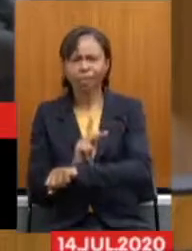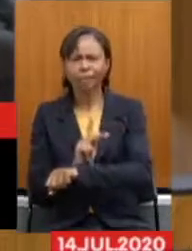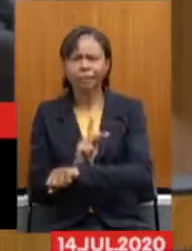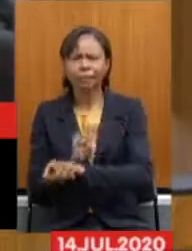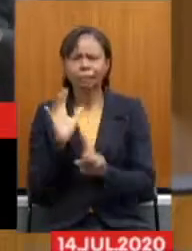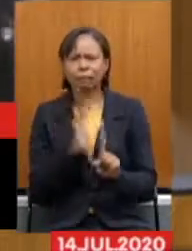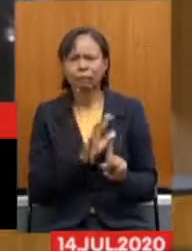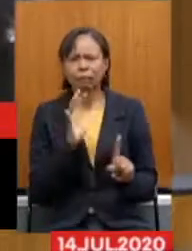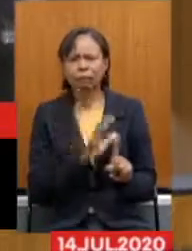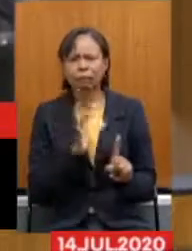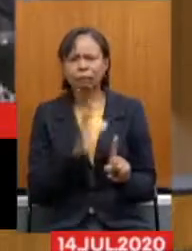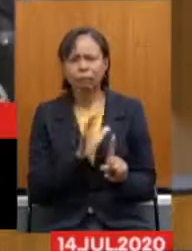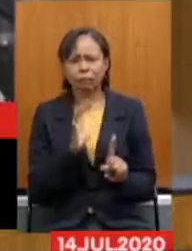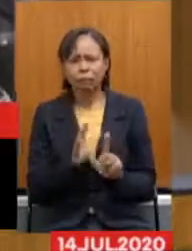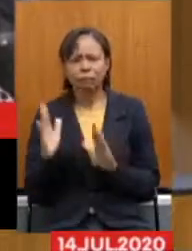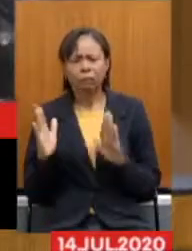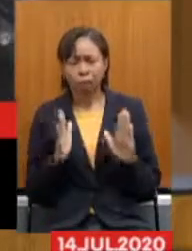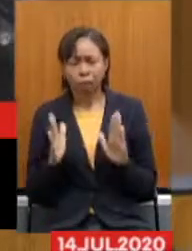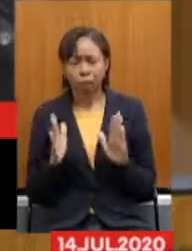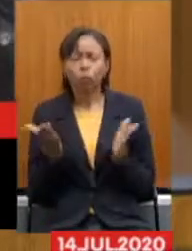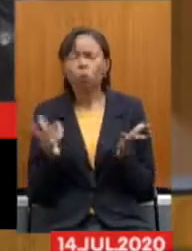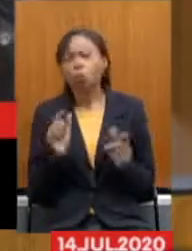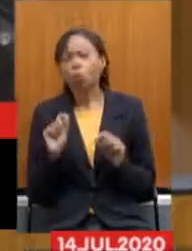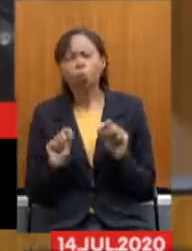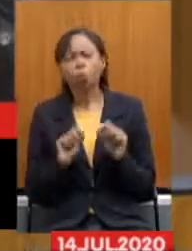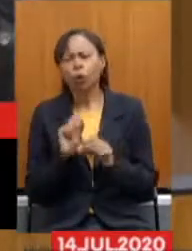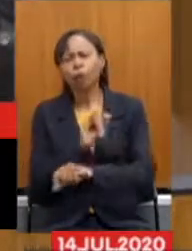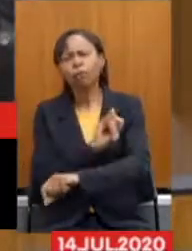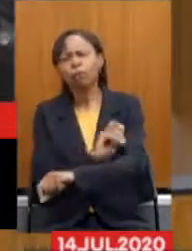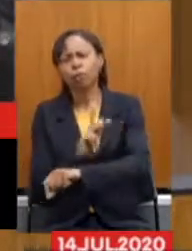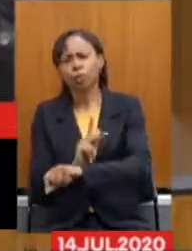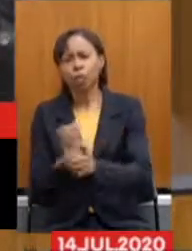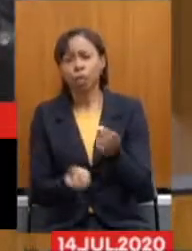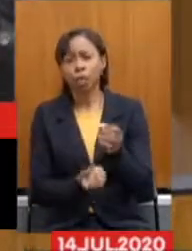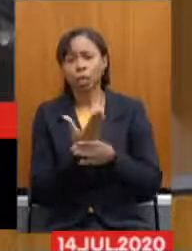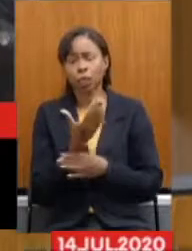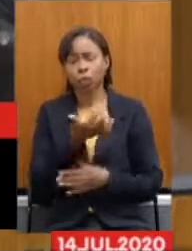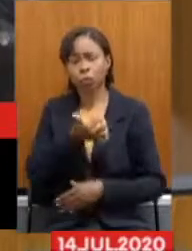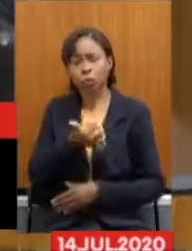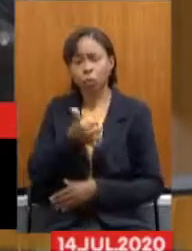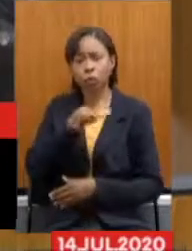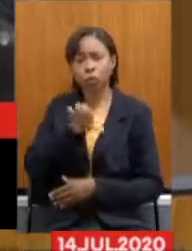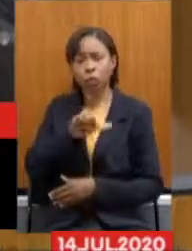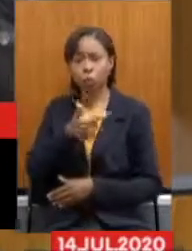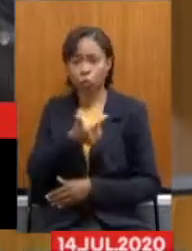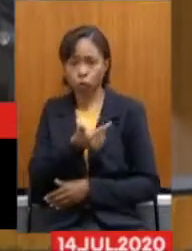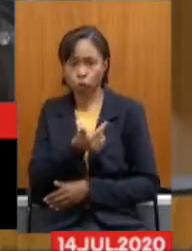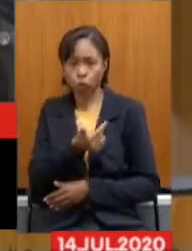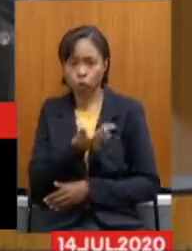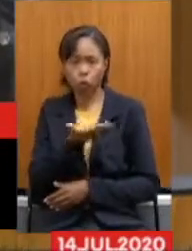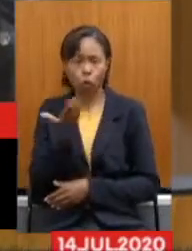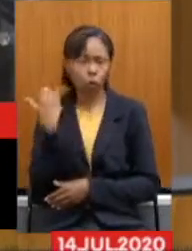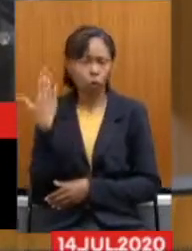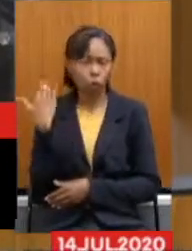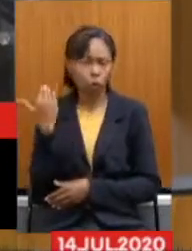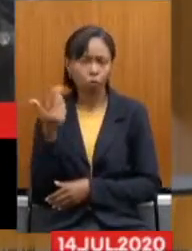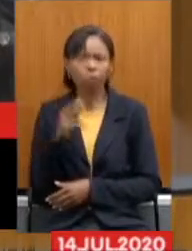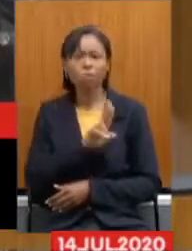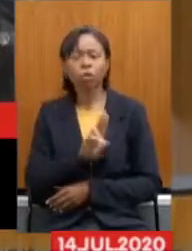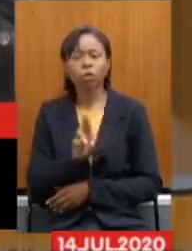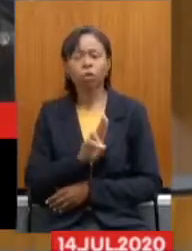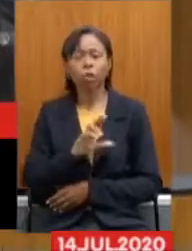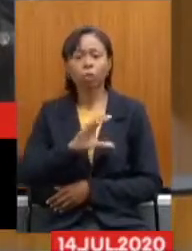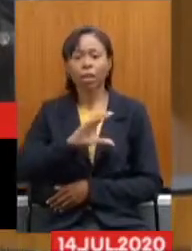momento Dizer o que é O Ipseng O Ipseng Foi criado Em 1912 Com a denominação